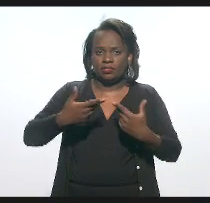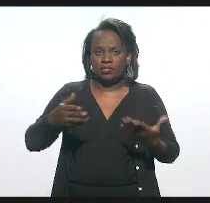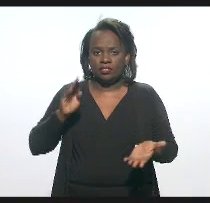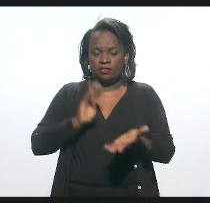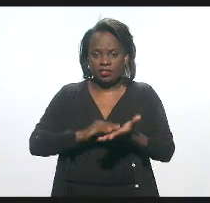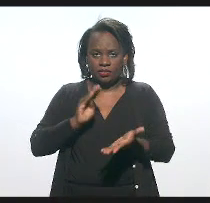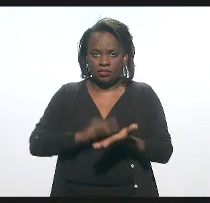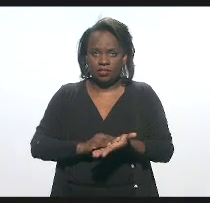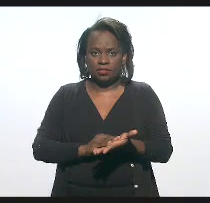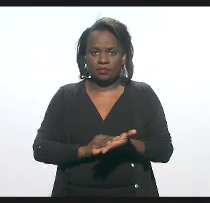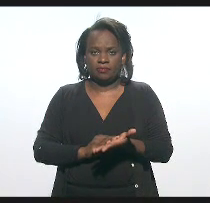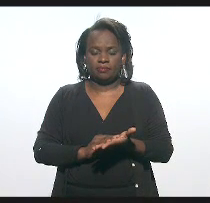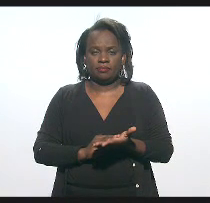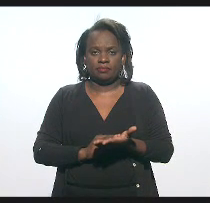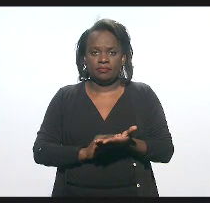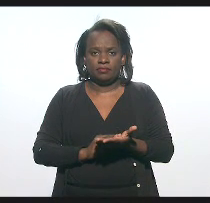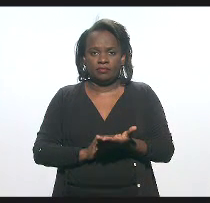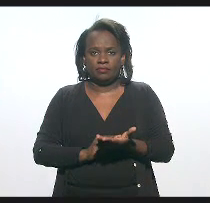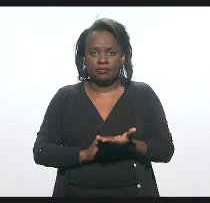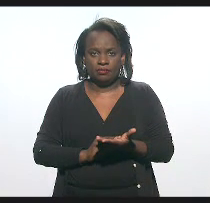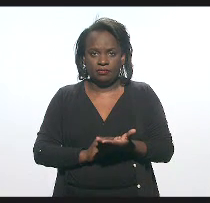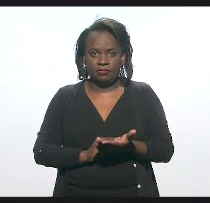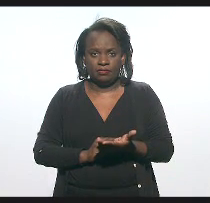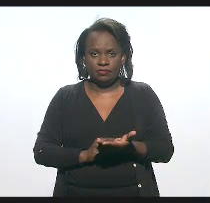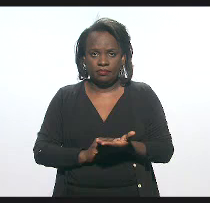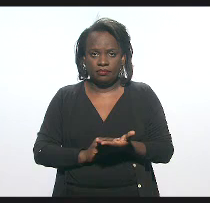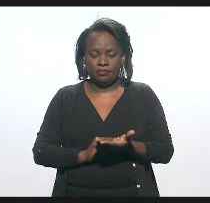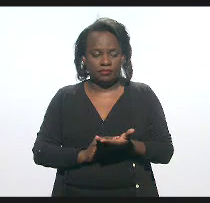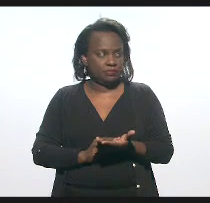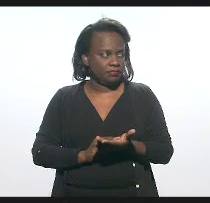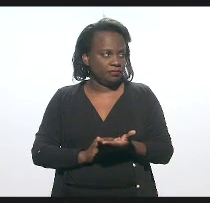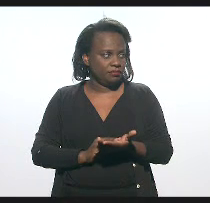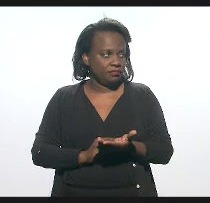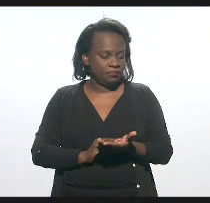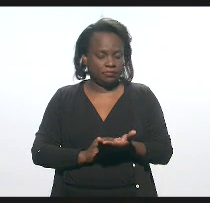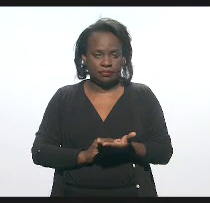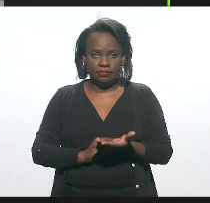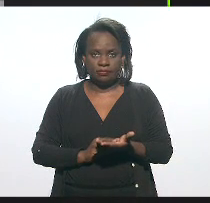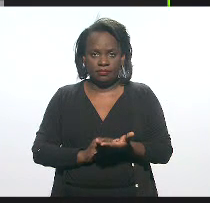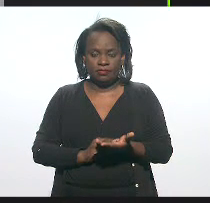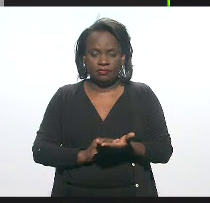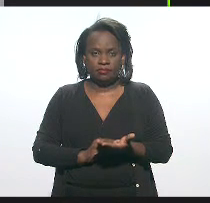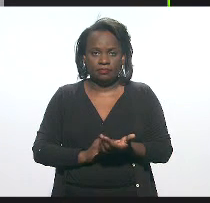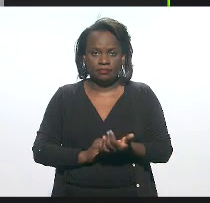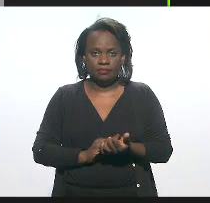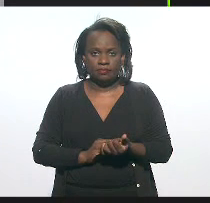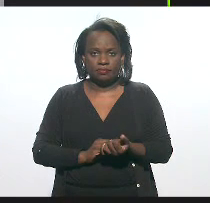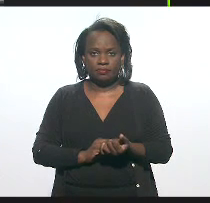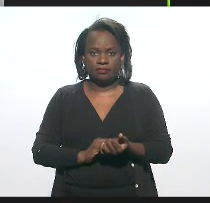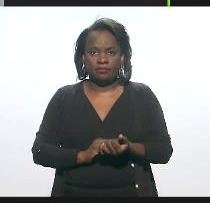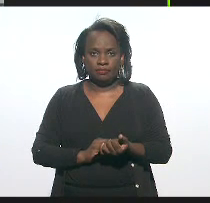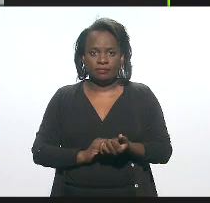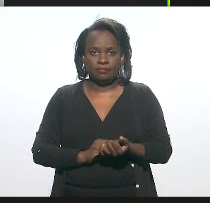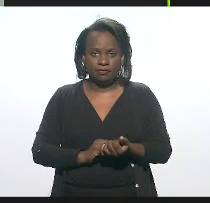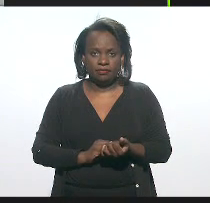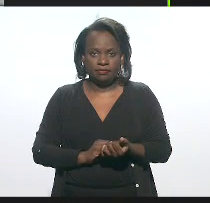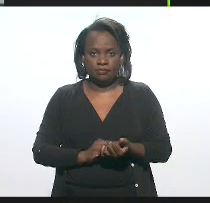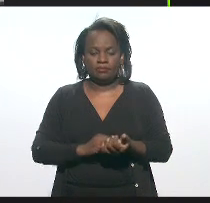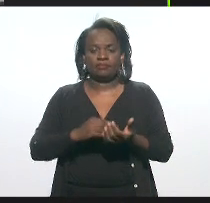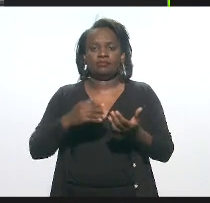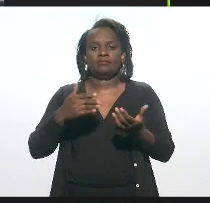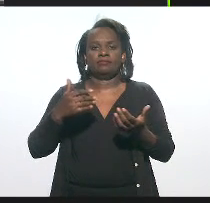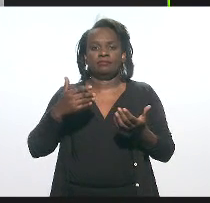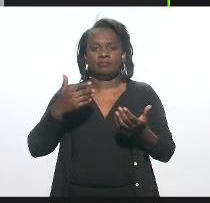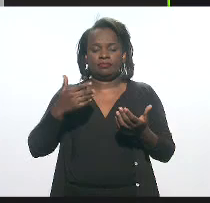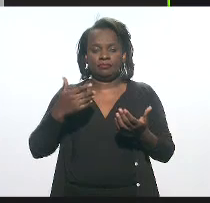e outras